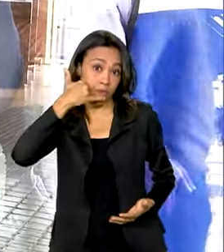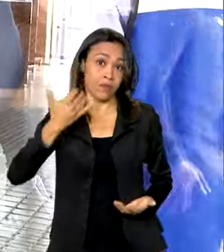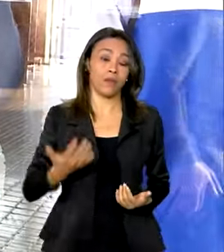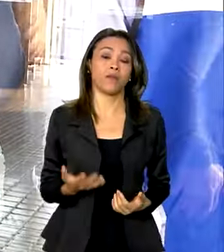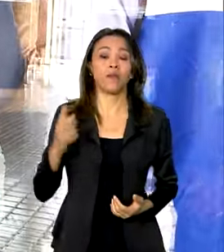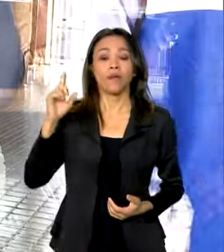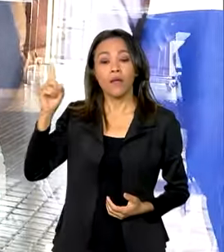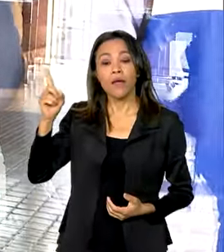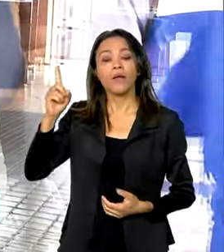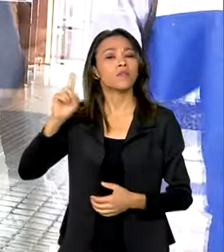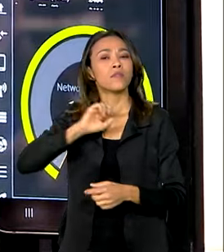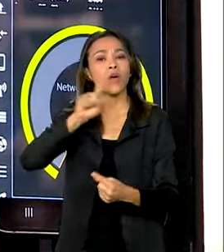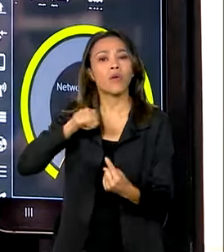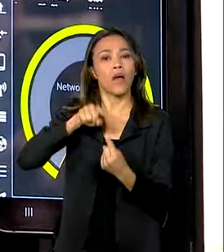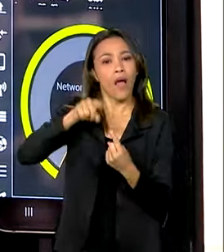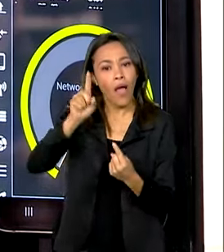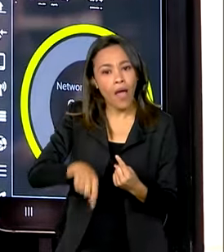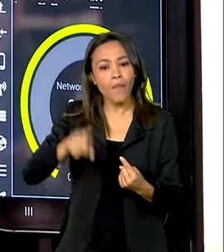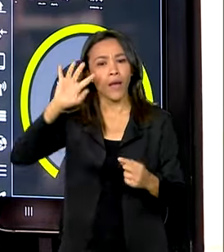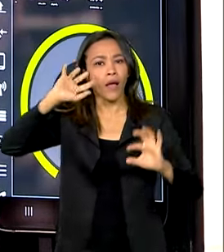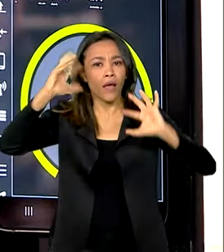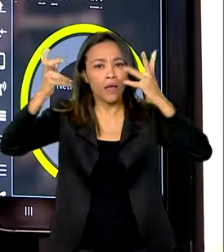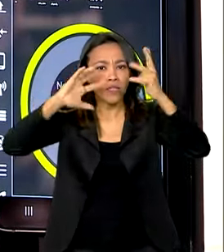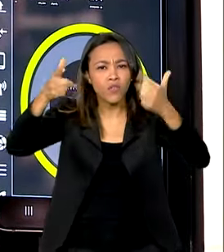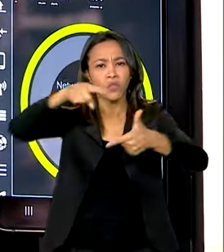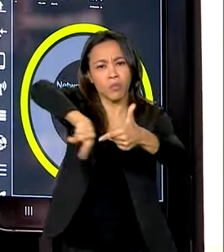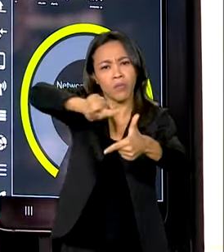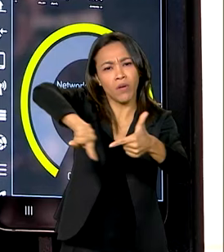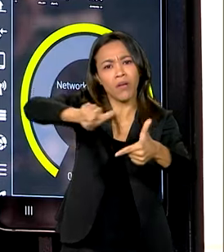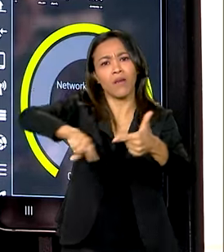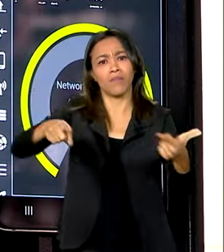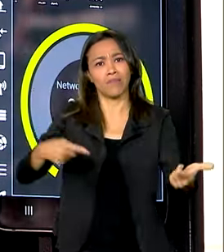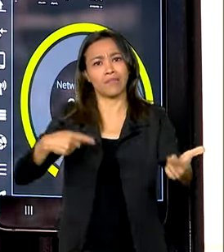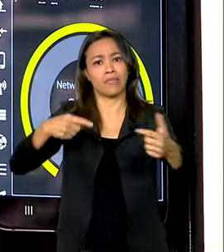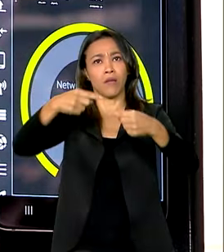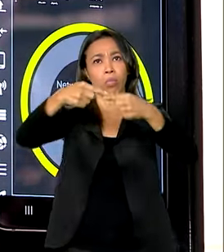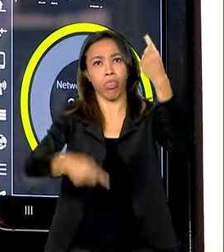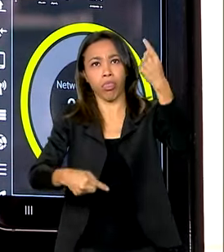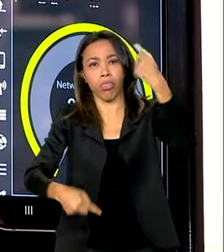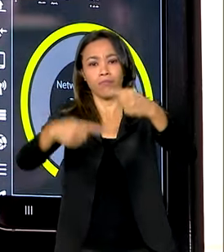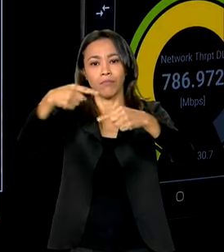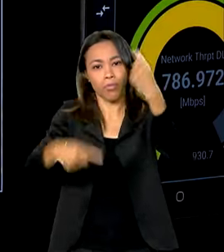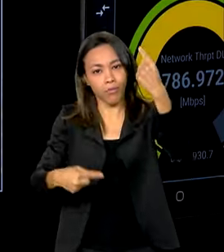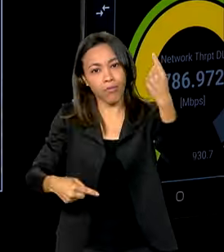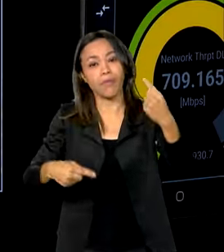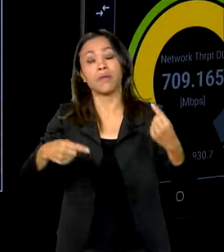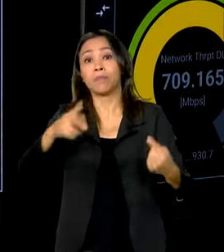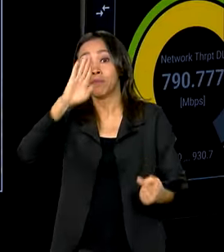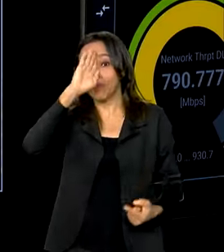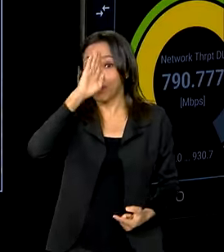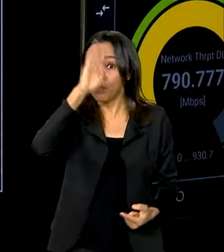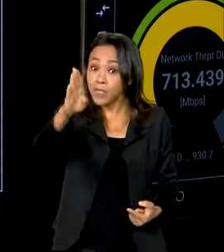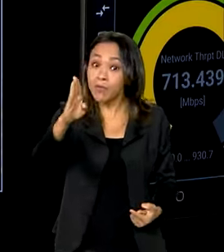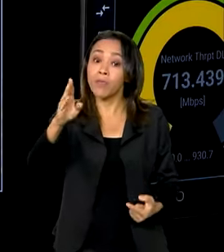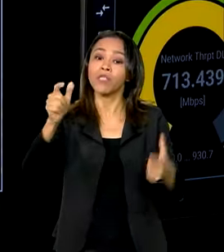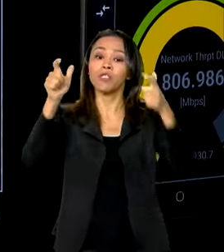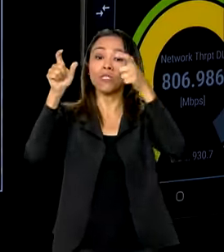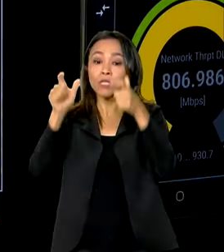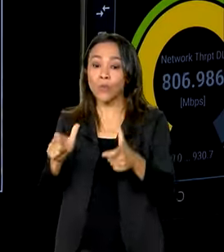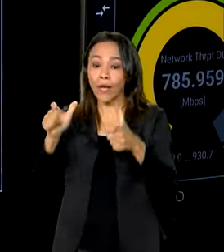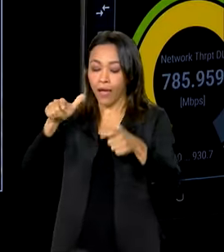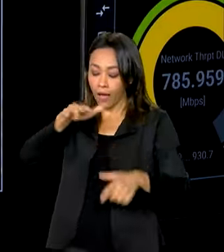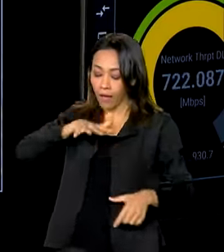iniciativa busca solucionar os problemas de conectividade, especialmente nas chamadas regiões de sombra,